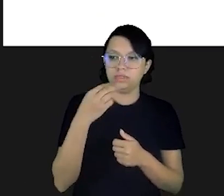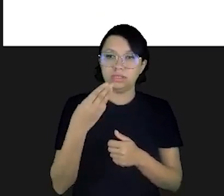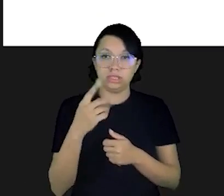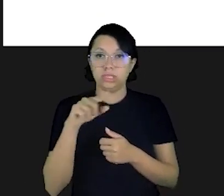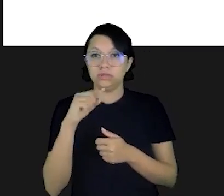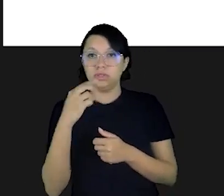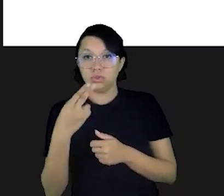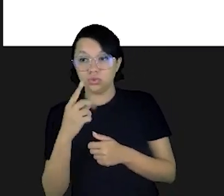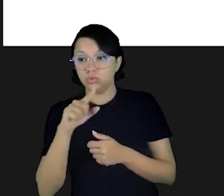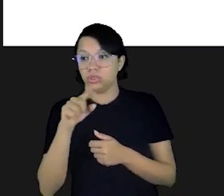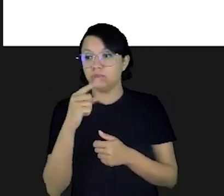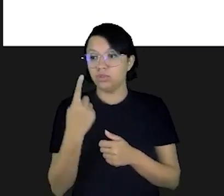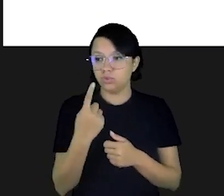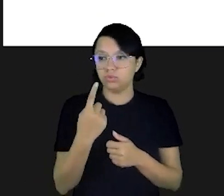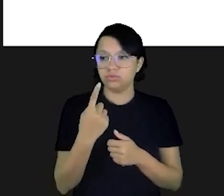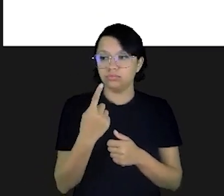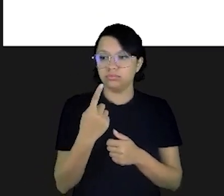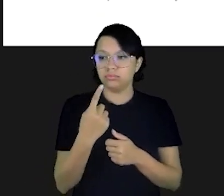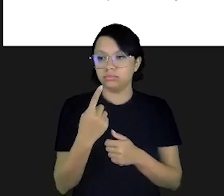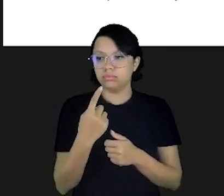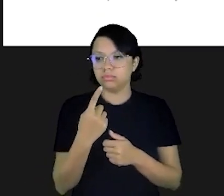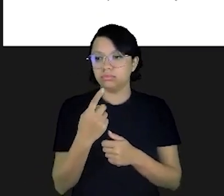imagina que seja o resultado dessa conta?